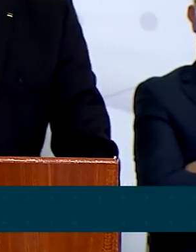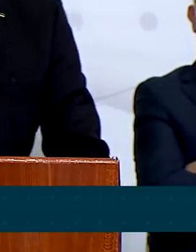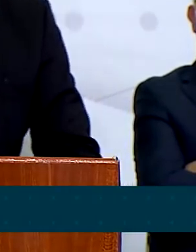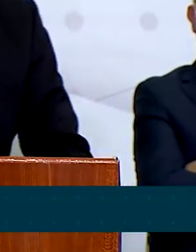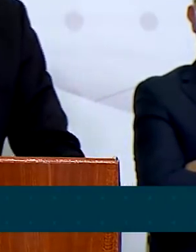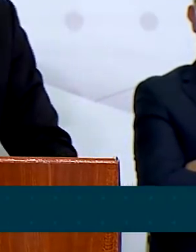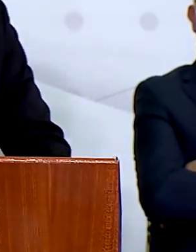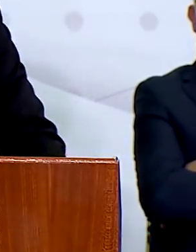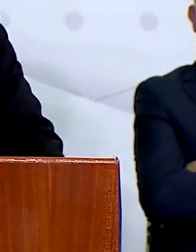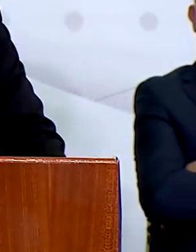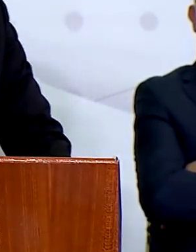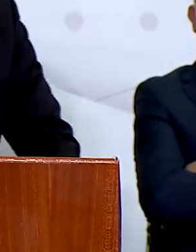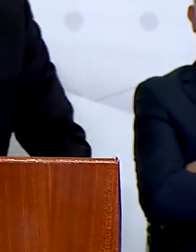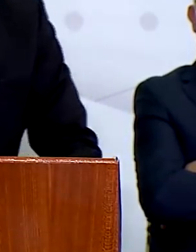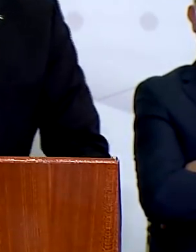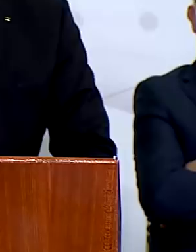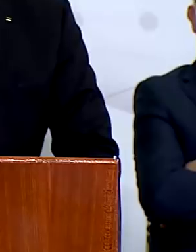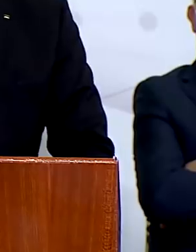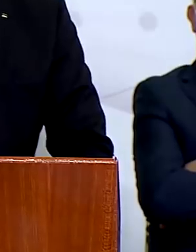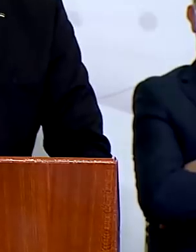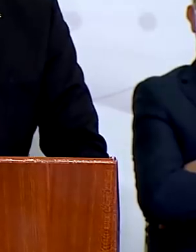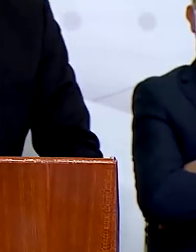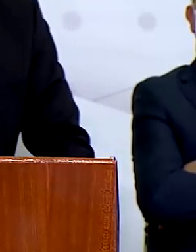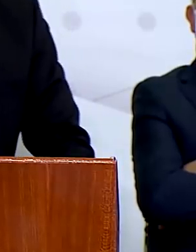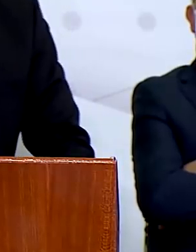vamos integrando realmente a Amazônia.